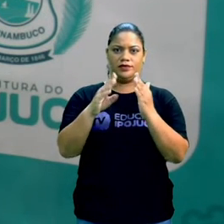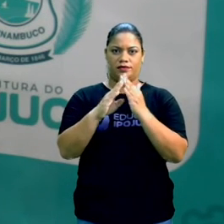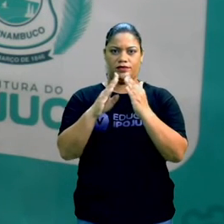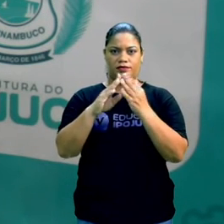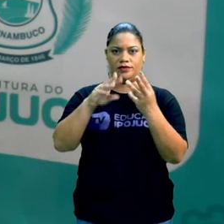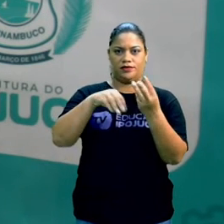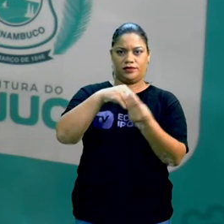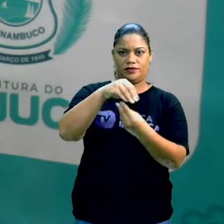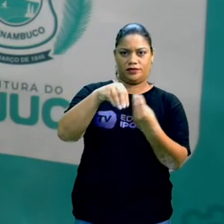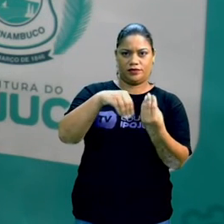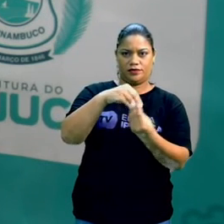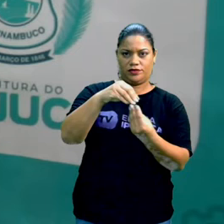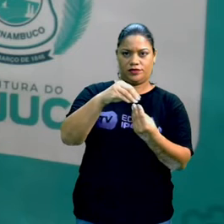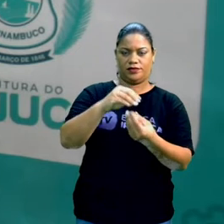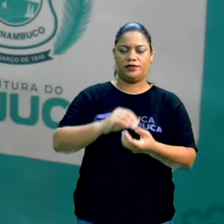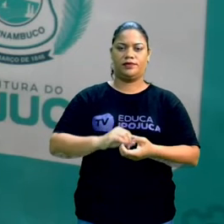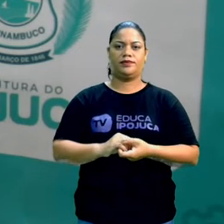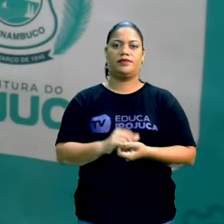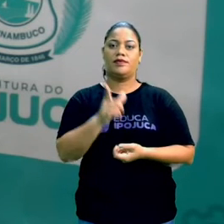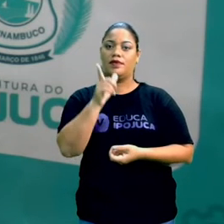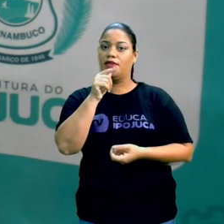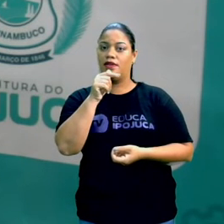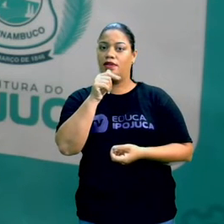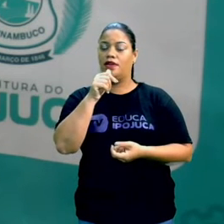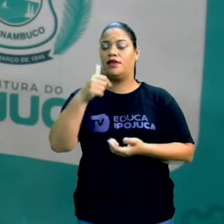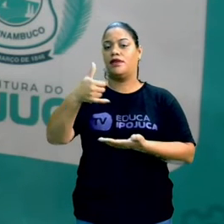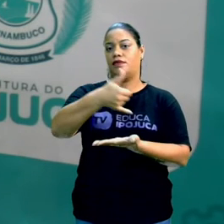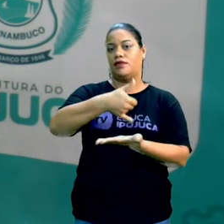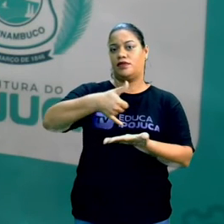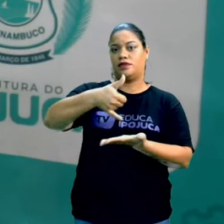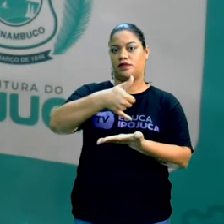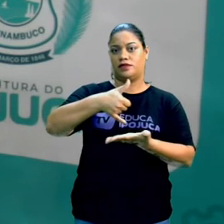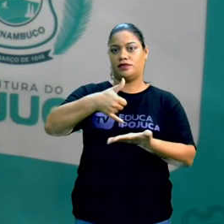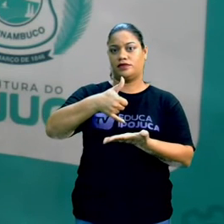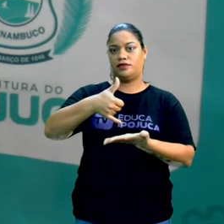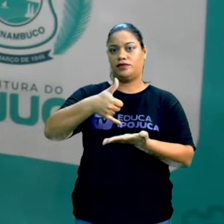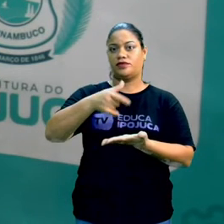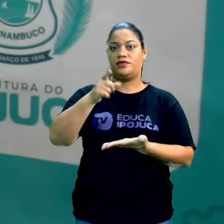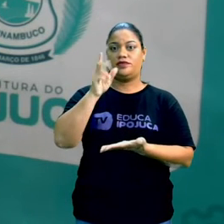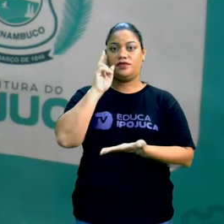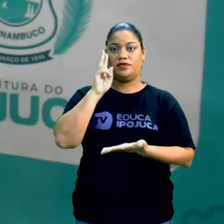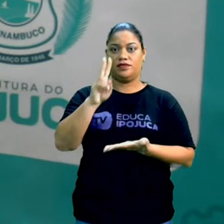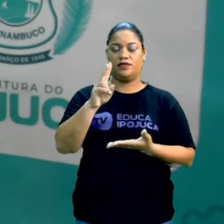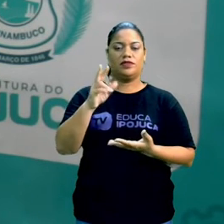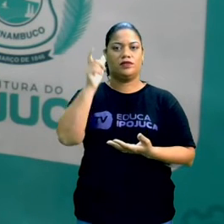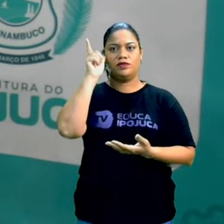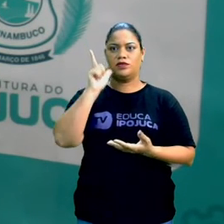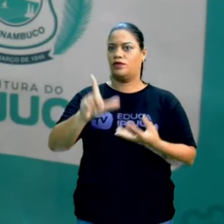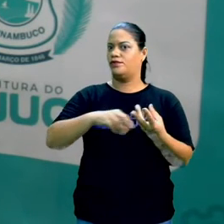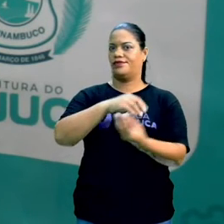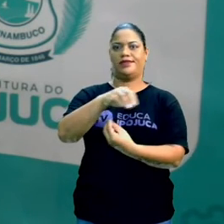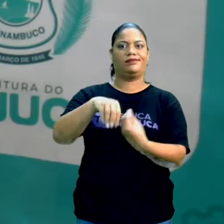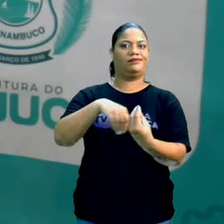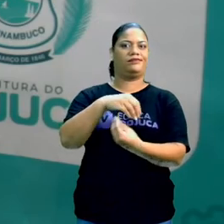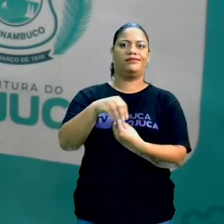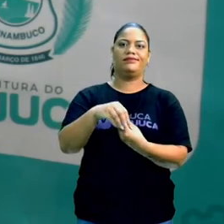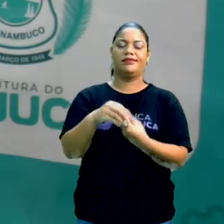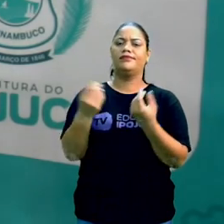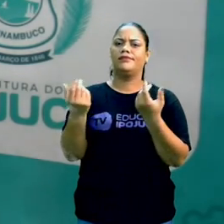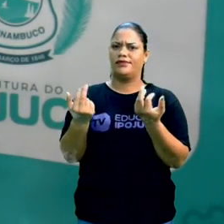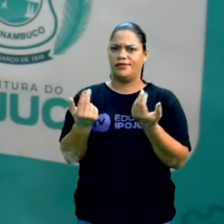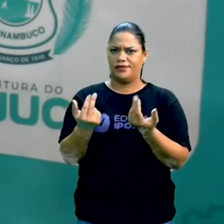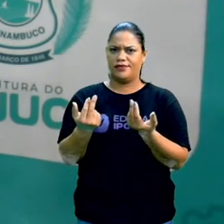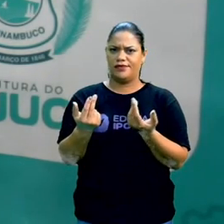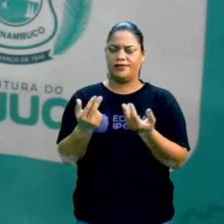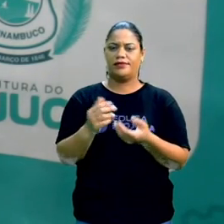casa, misturas, e você colocar água e o óleo, você vai ver que ele não consegue se misturar. Da mesma